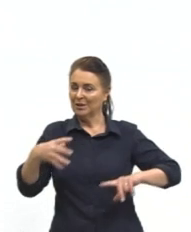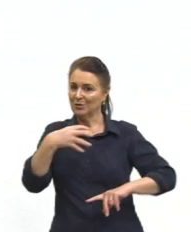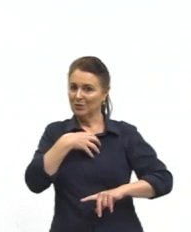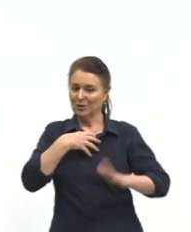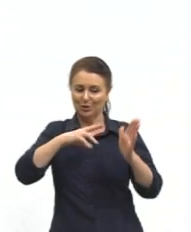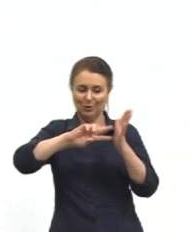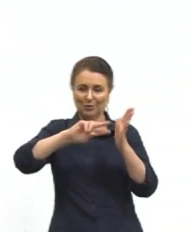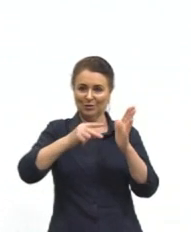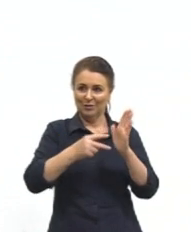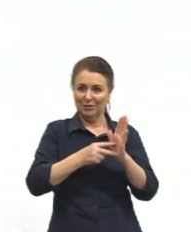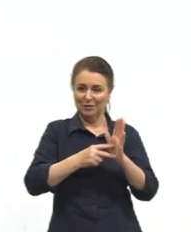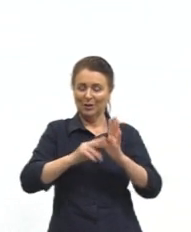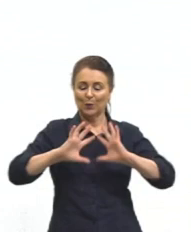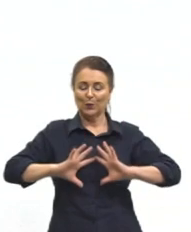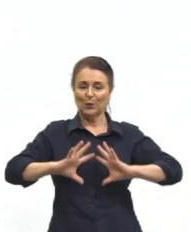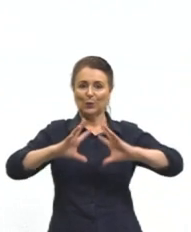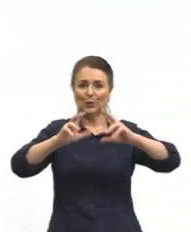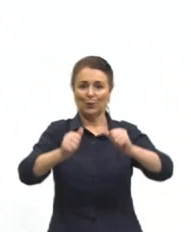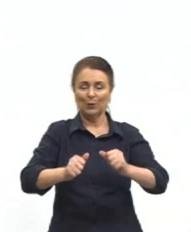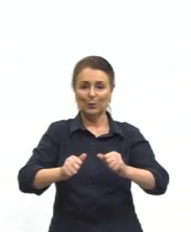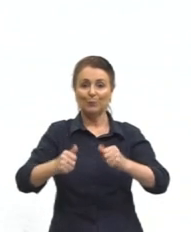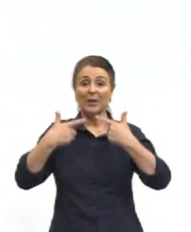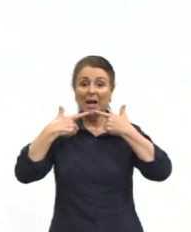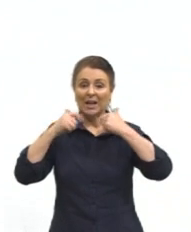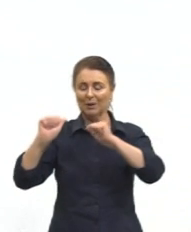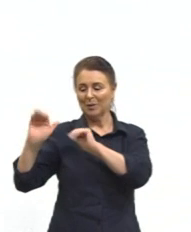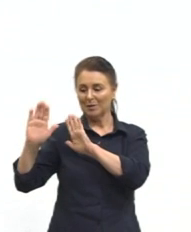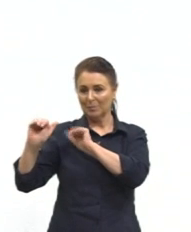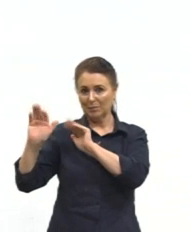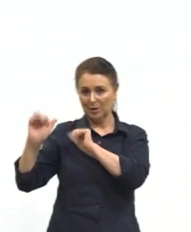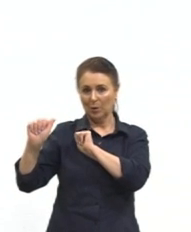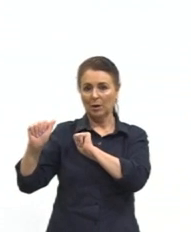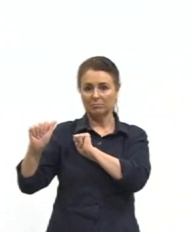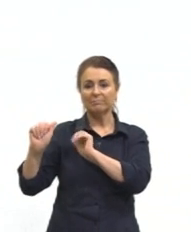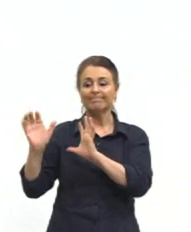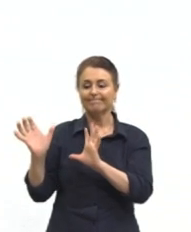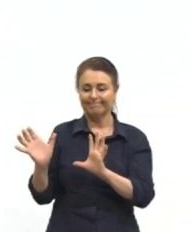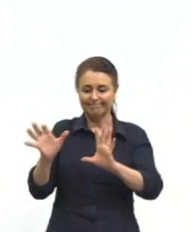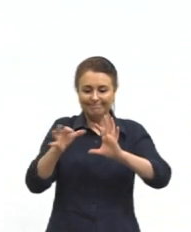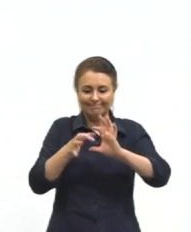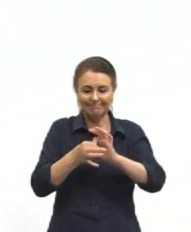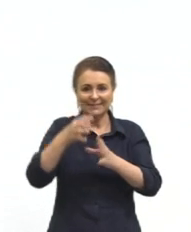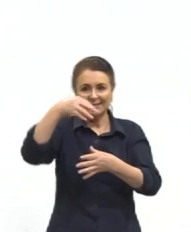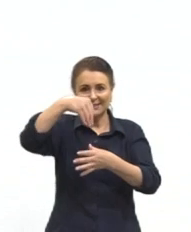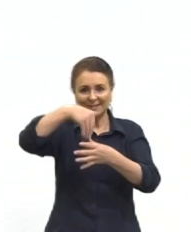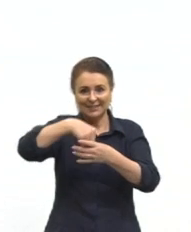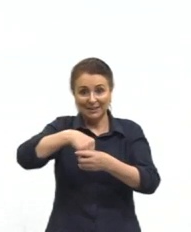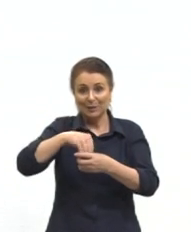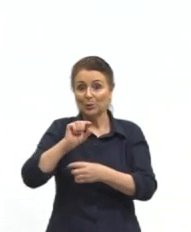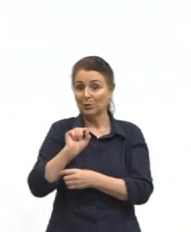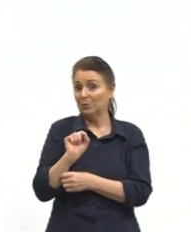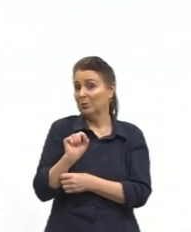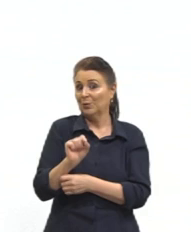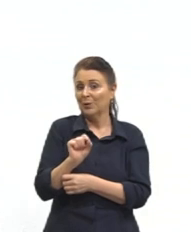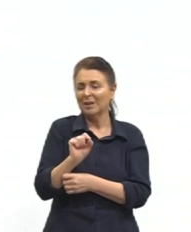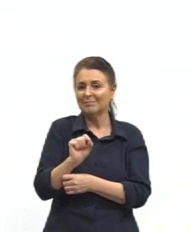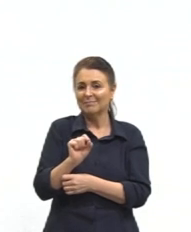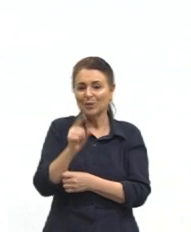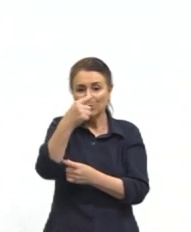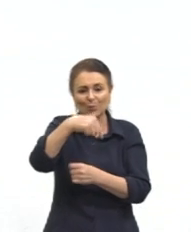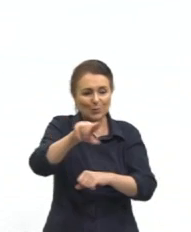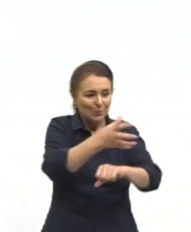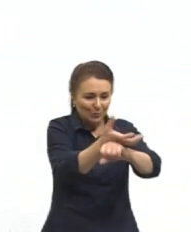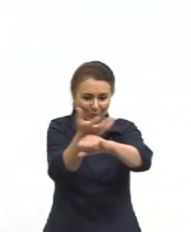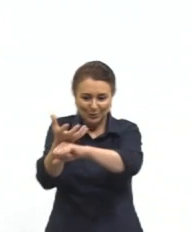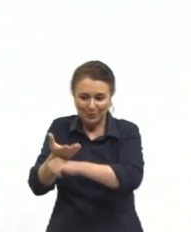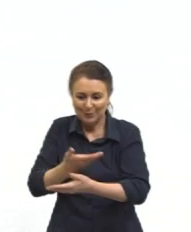a língua espanhola esteve muito bem interligada com os outros componentes